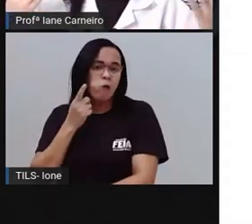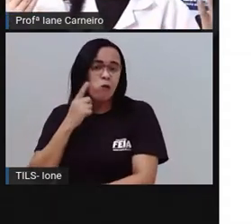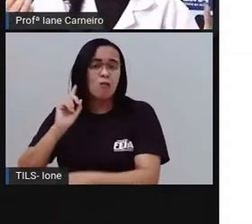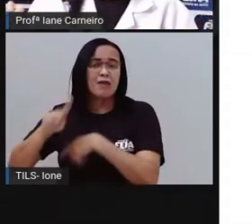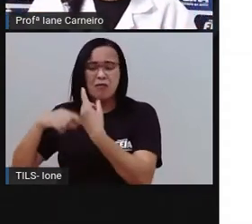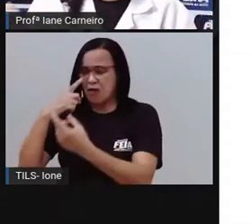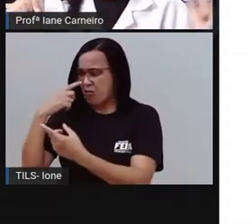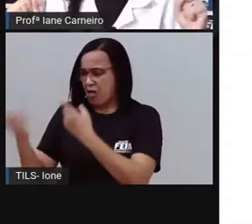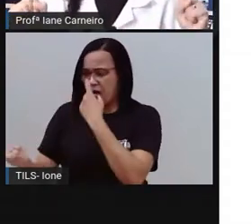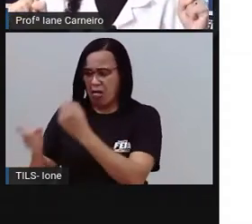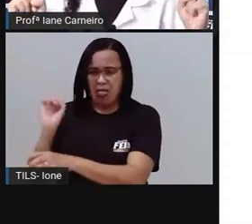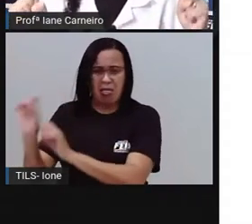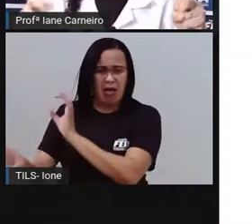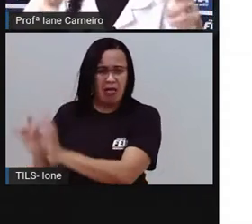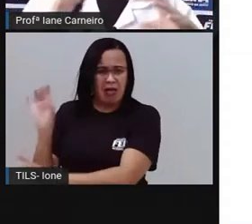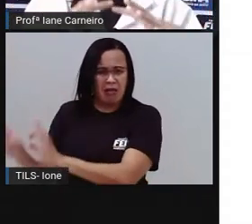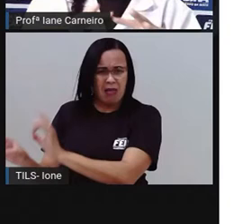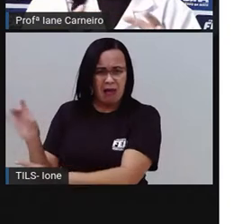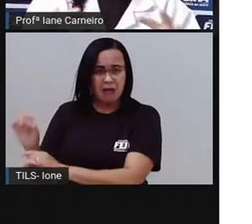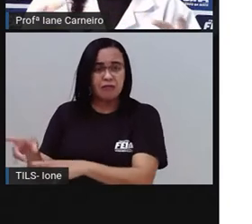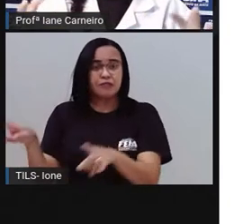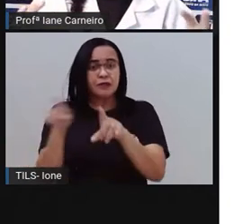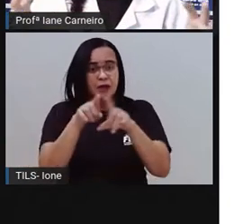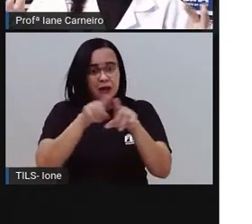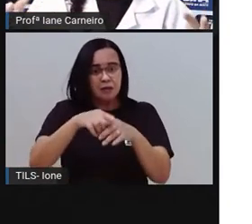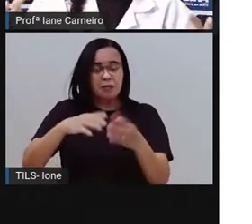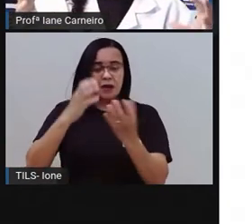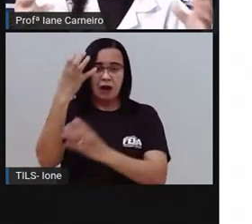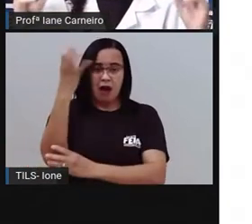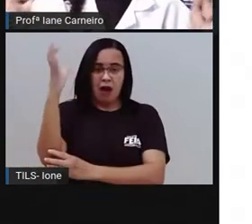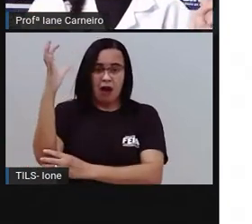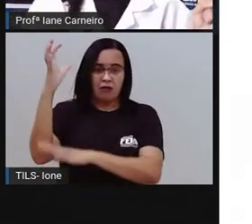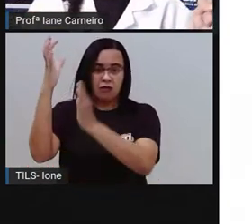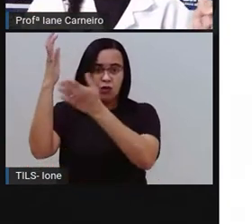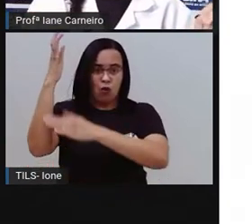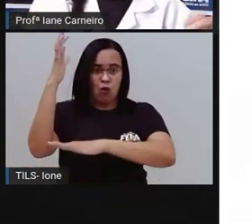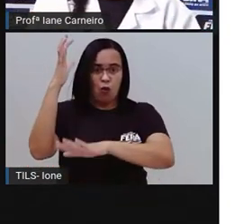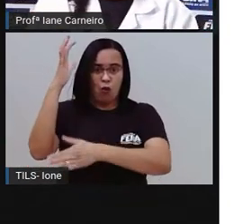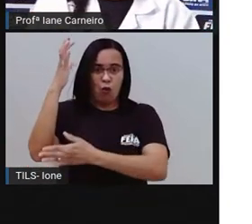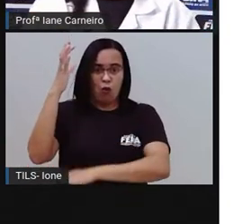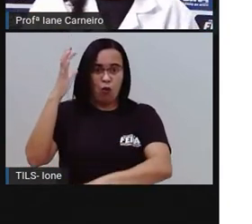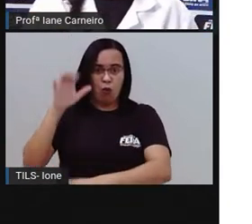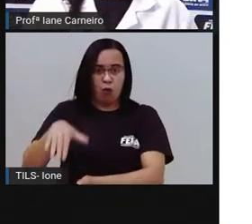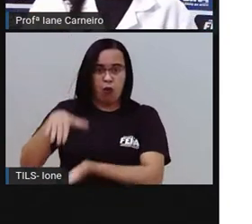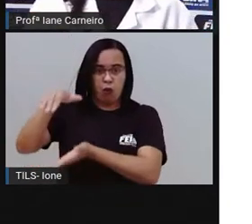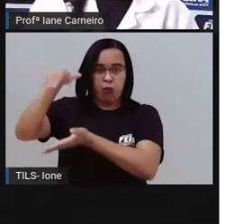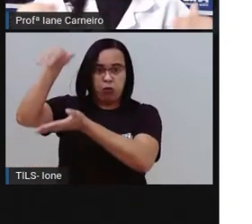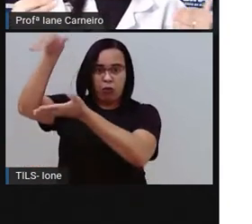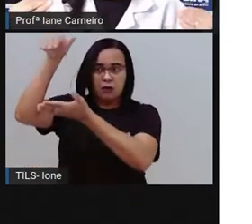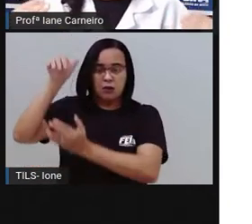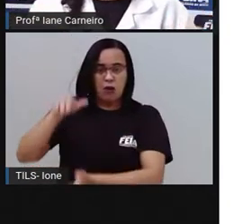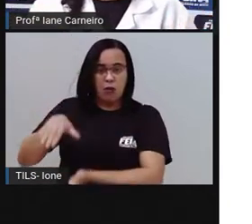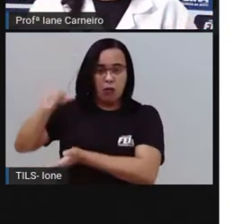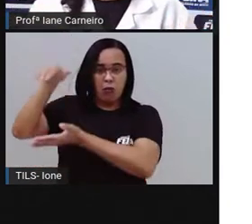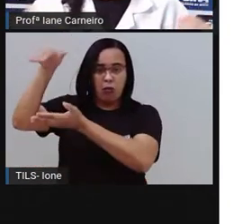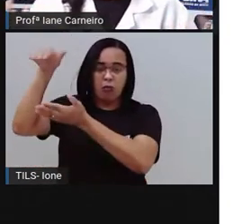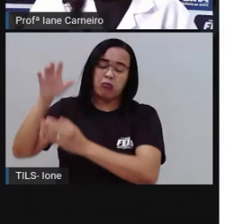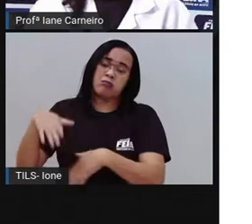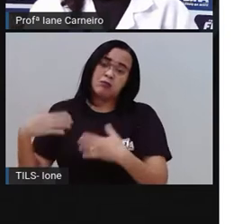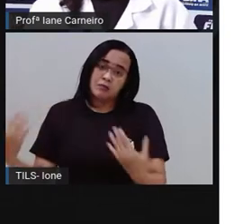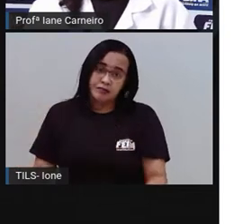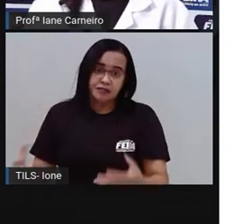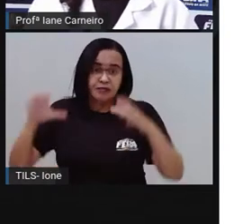E aí, as folhas iam se acumulando na boca dos bueiros, né? No esgoto. Quando chovia,